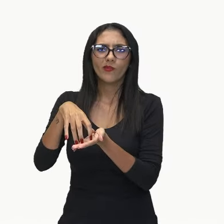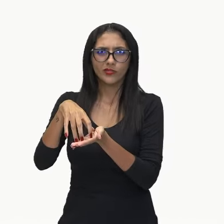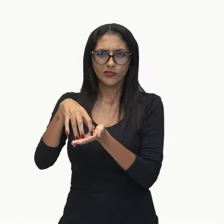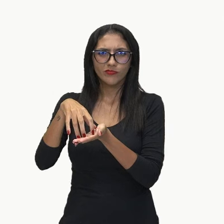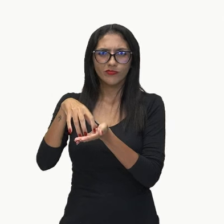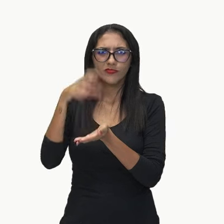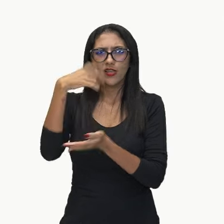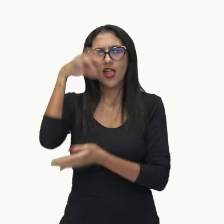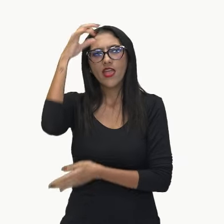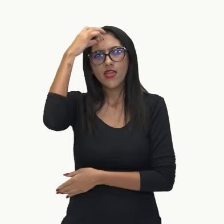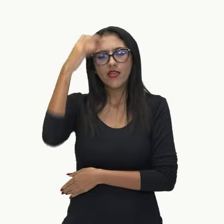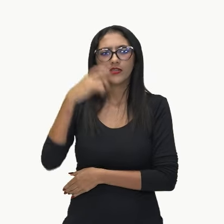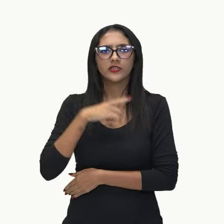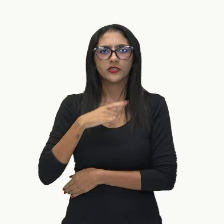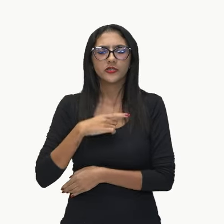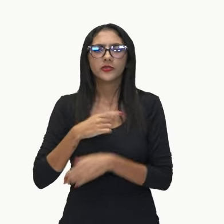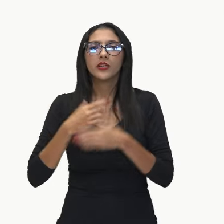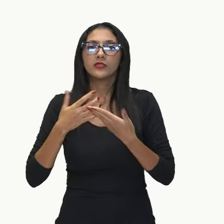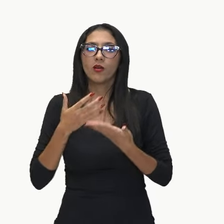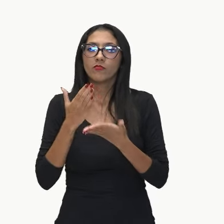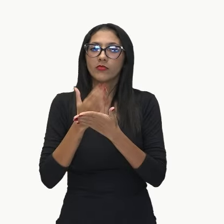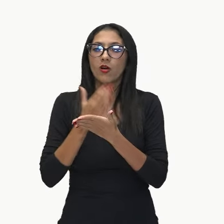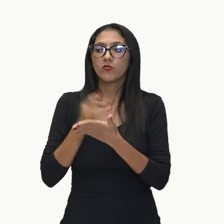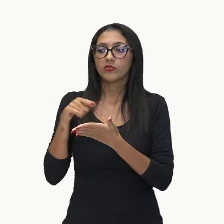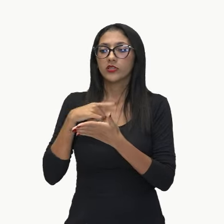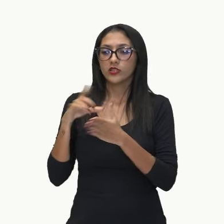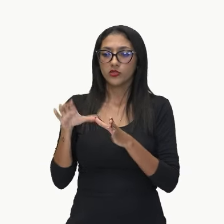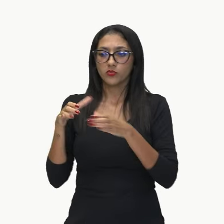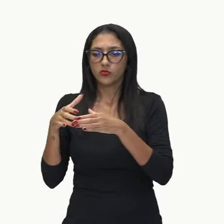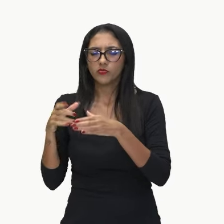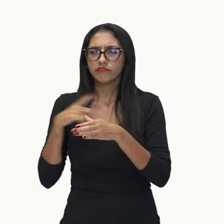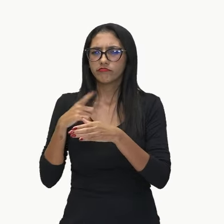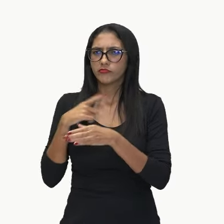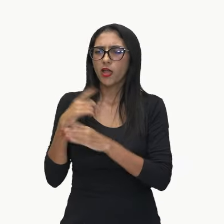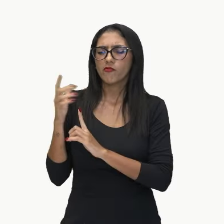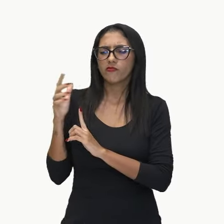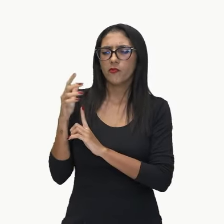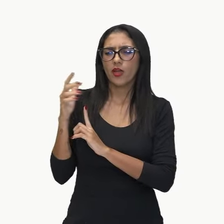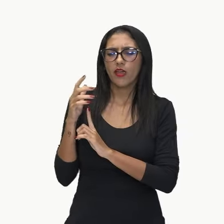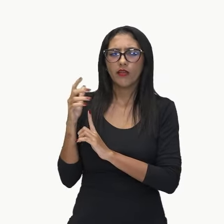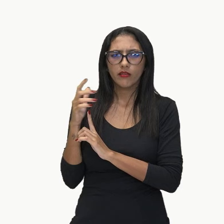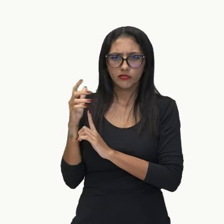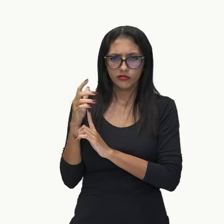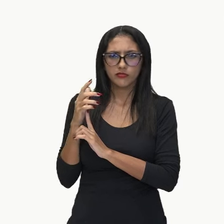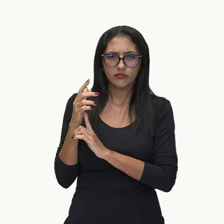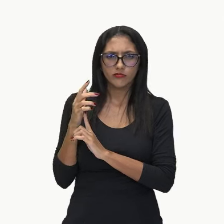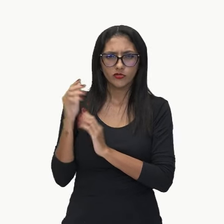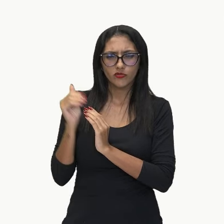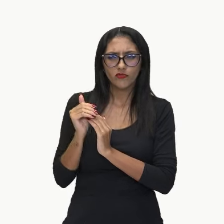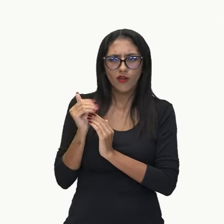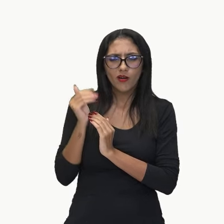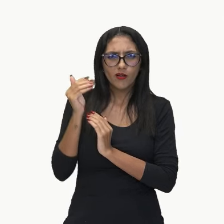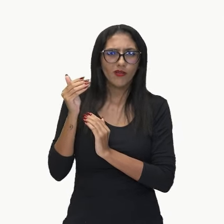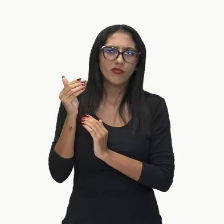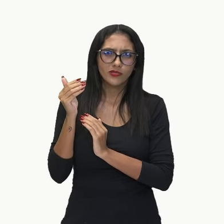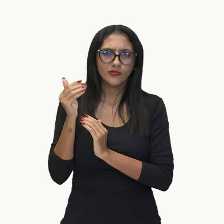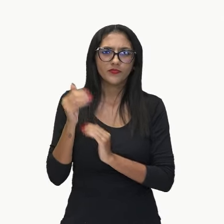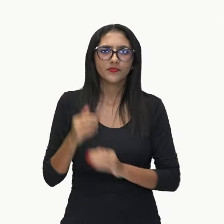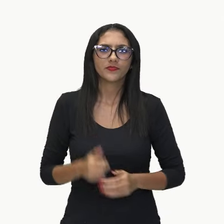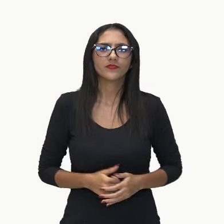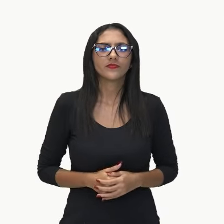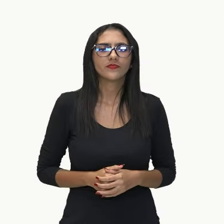possível que esses burgueses tenham uma ascendência dessas aristocracias, né? Que o Brasil já teve